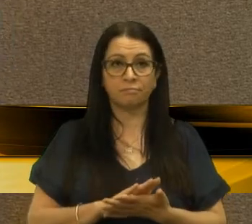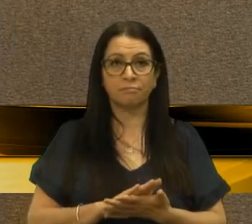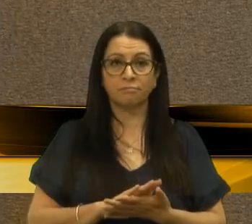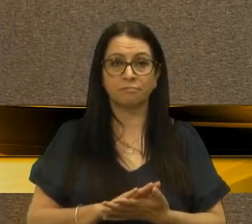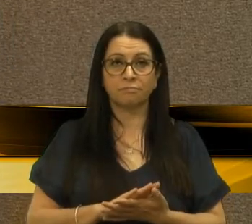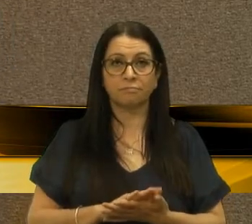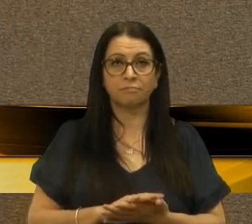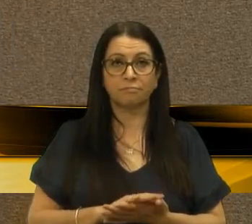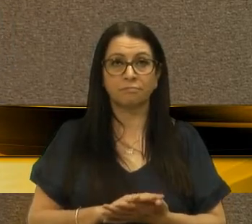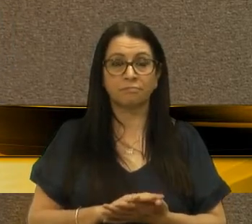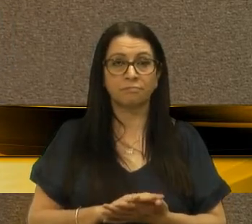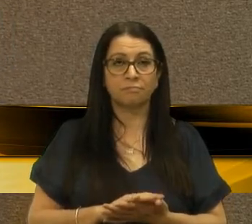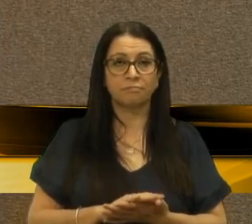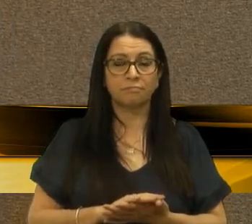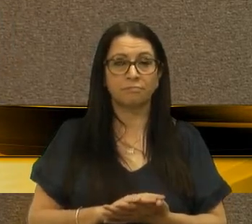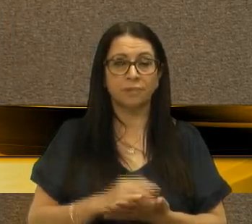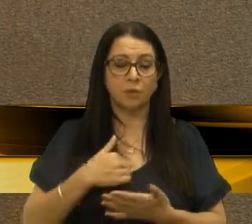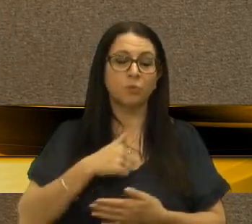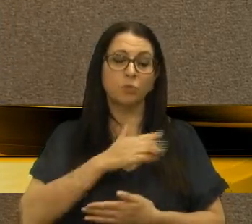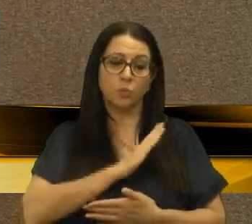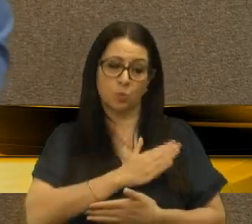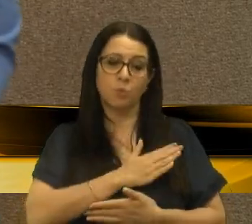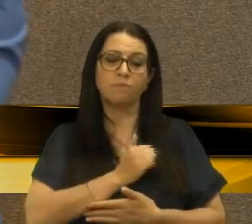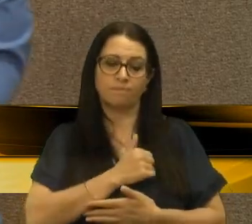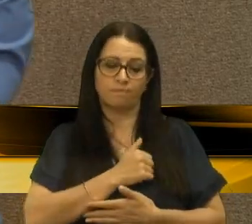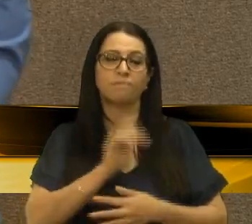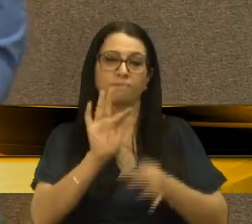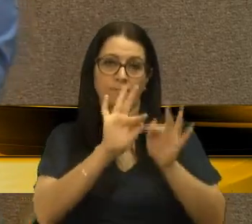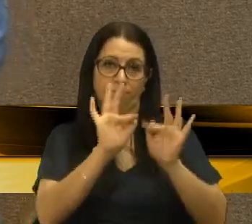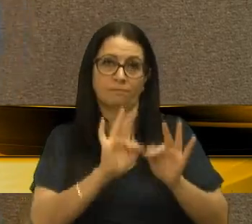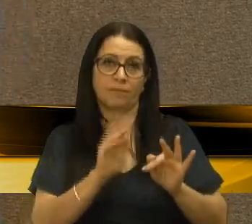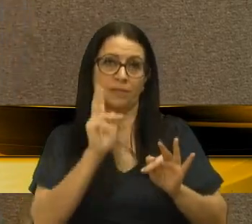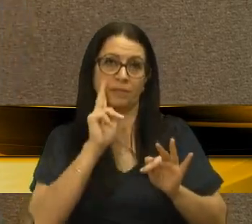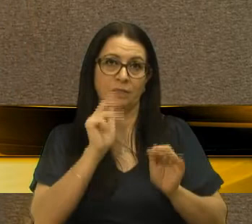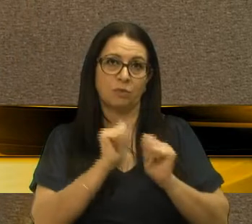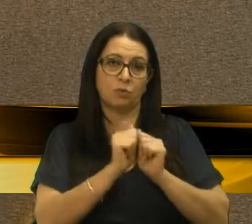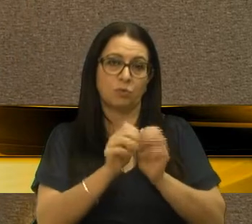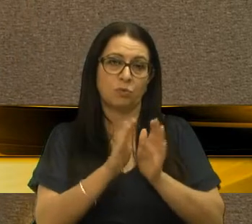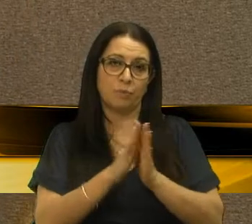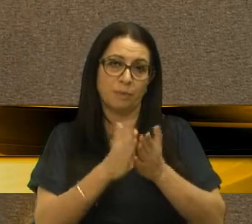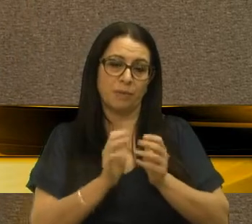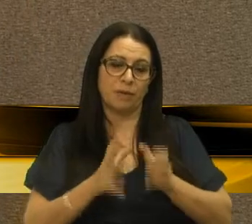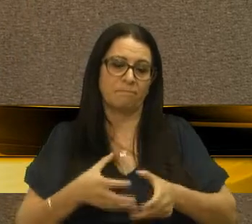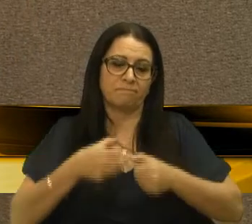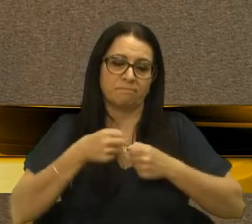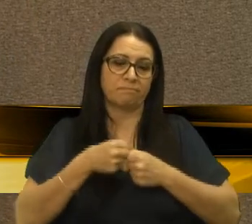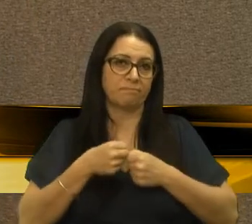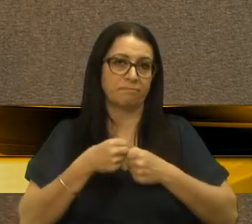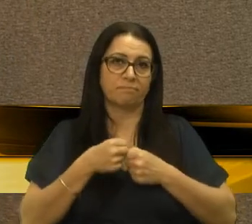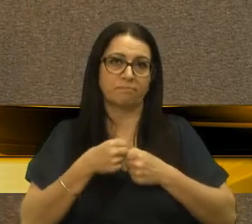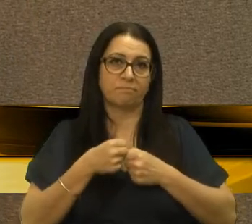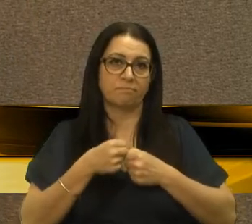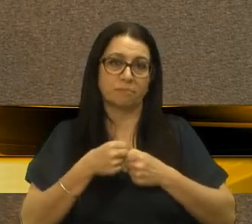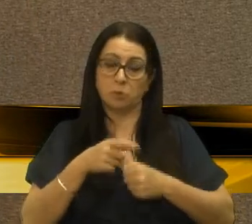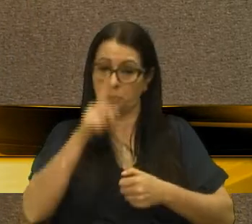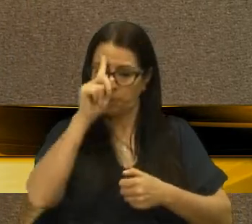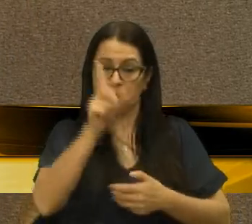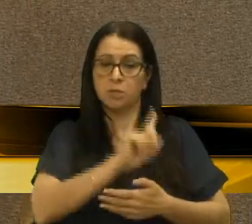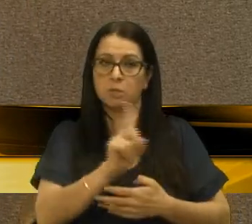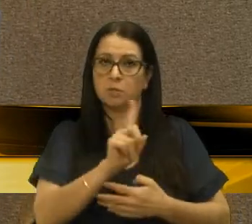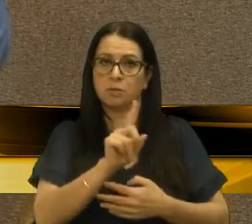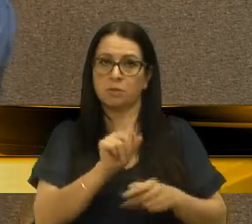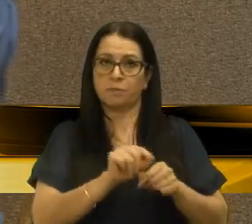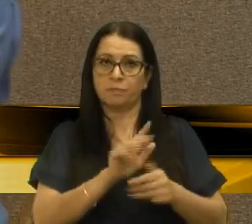Mas eu, de todo o meu coração, fico feliz de ver o senhor com a Bíblia na mão. Não estou limpando nada, o senhor crê